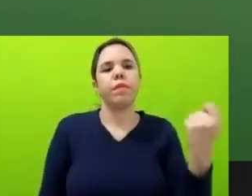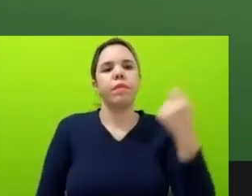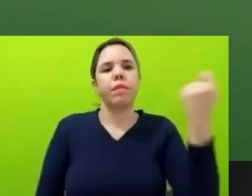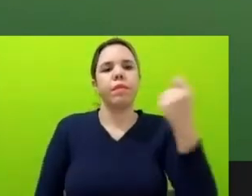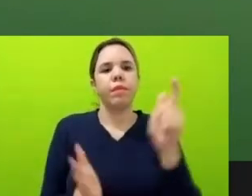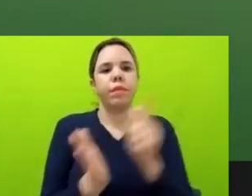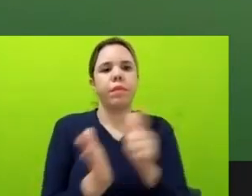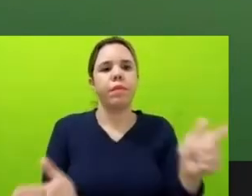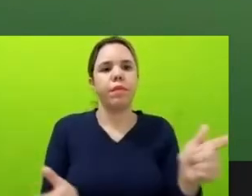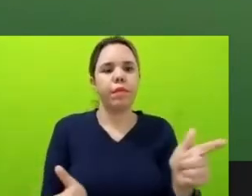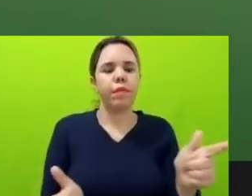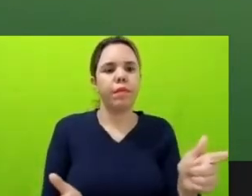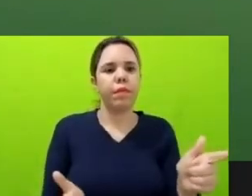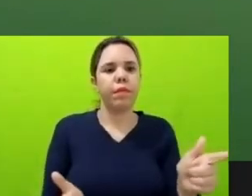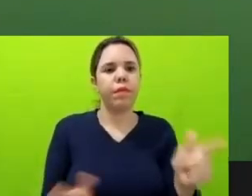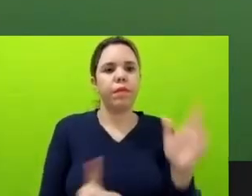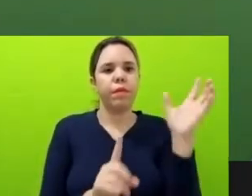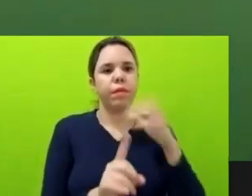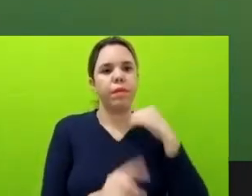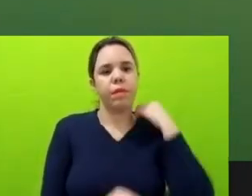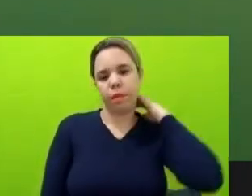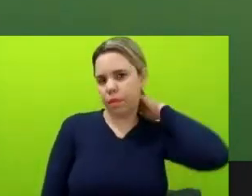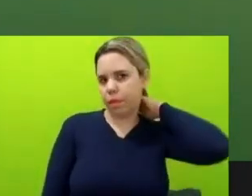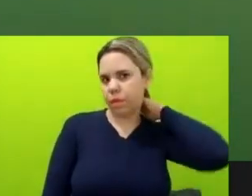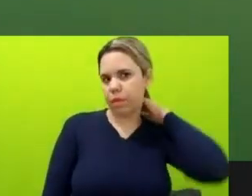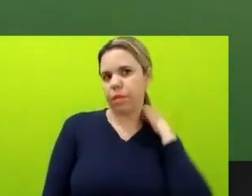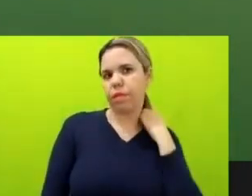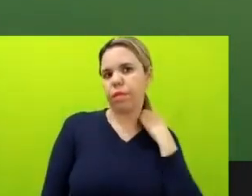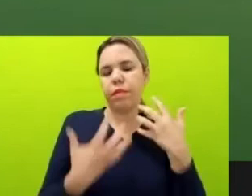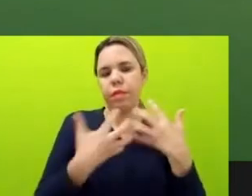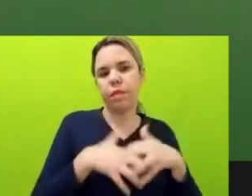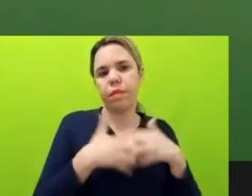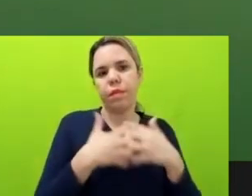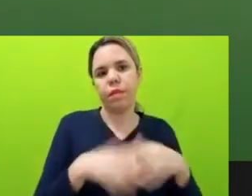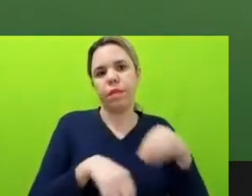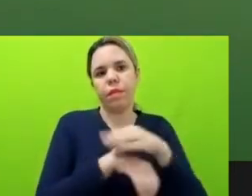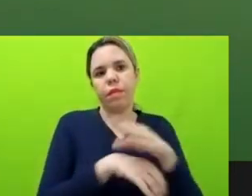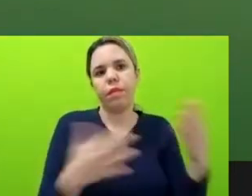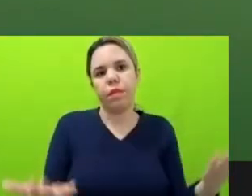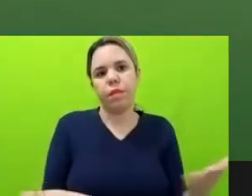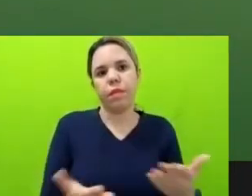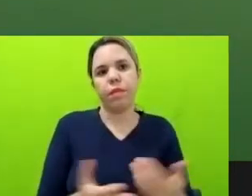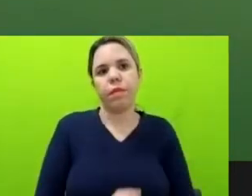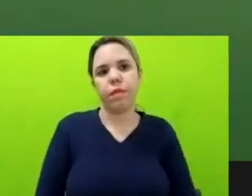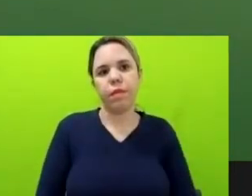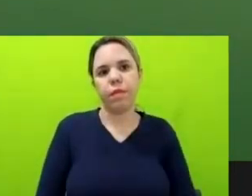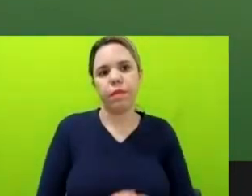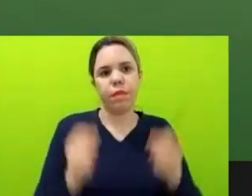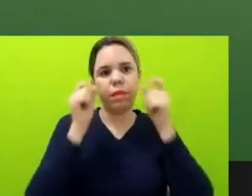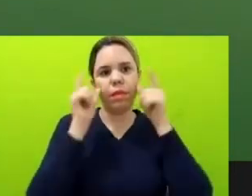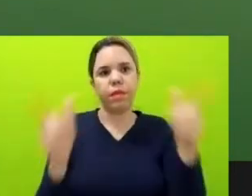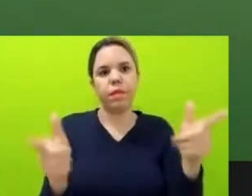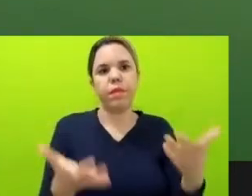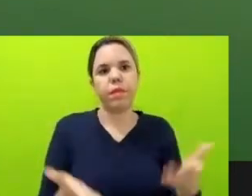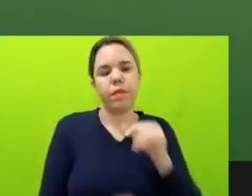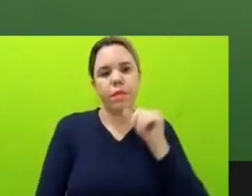ameaçados. Então, acho que é a reflexão que eu trago hoje, né? É que a gente fique alerta para essa mudança, que realmente a gente faça a mudança